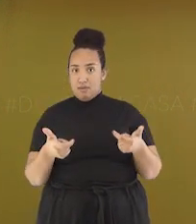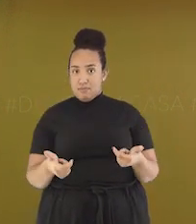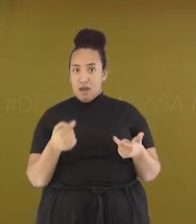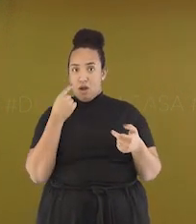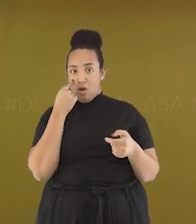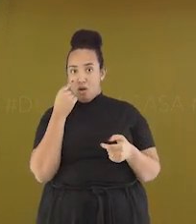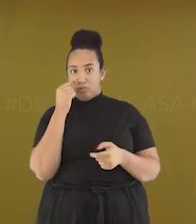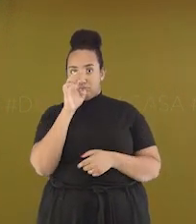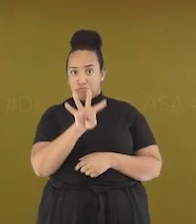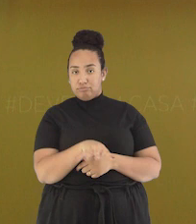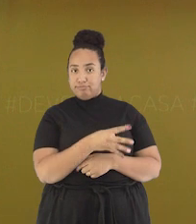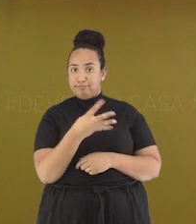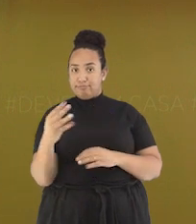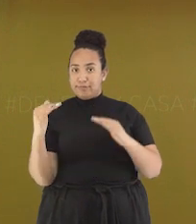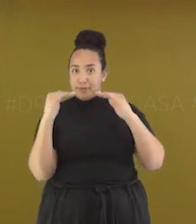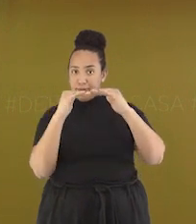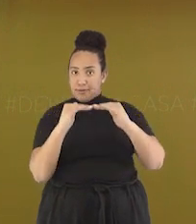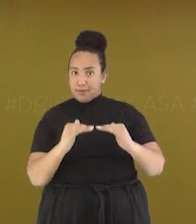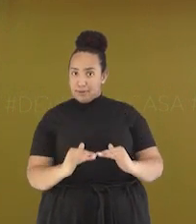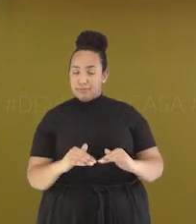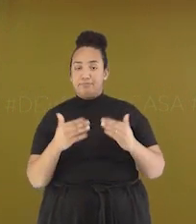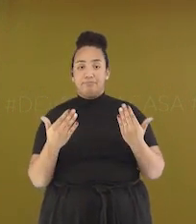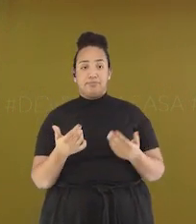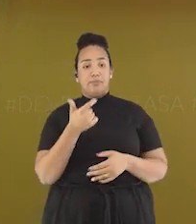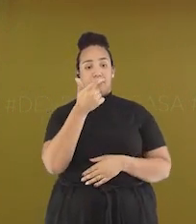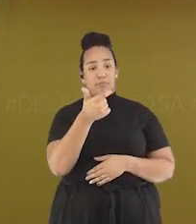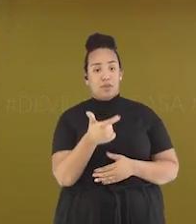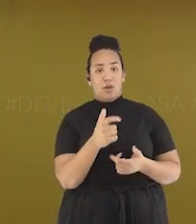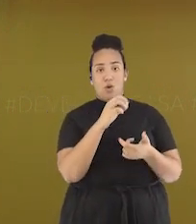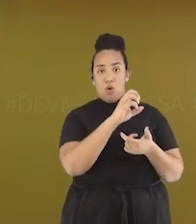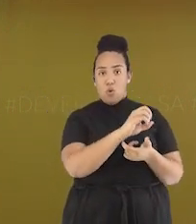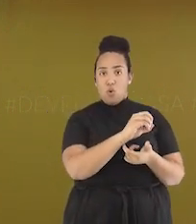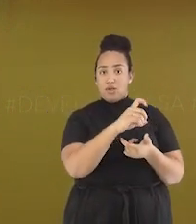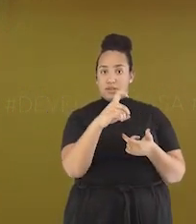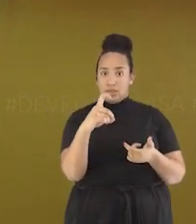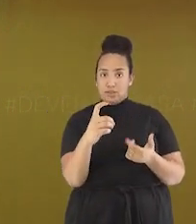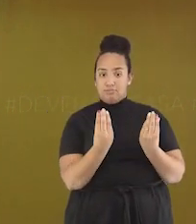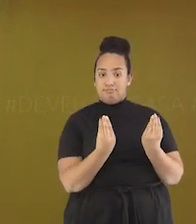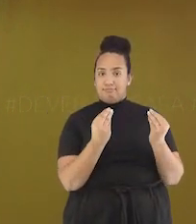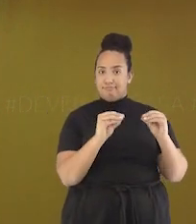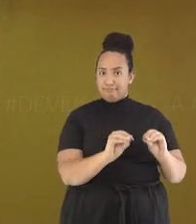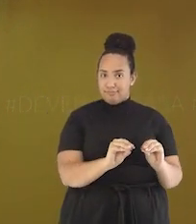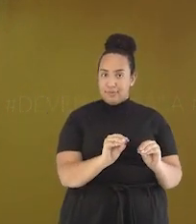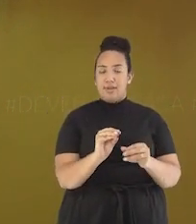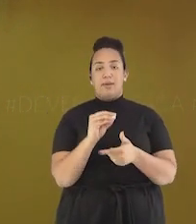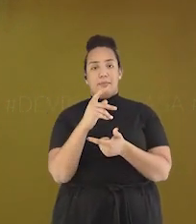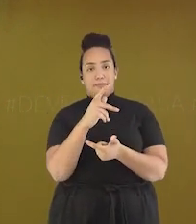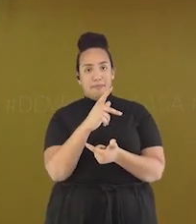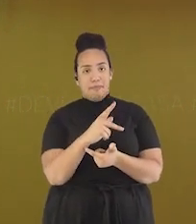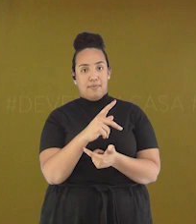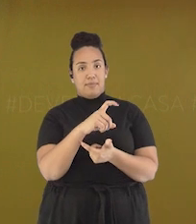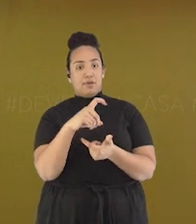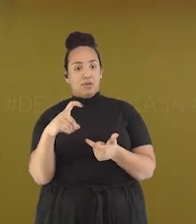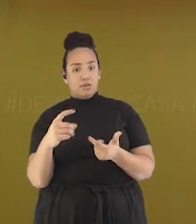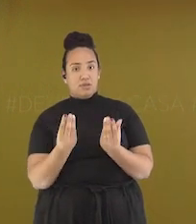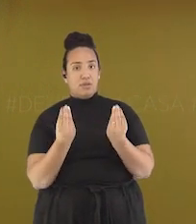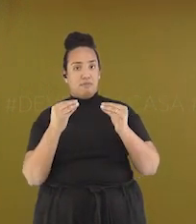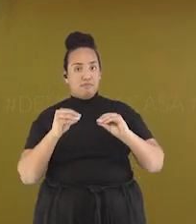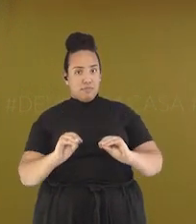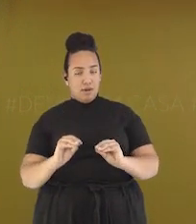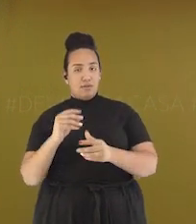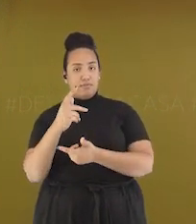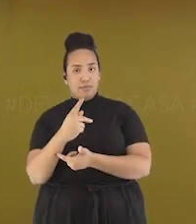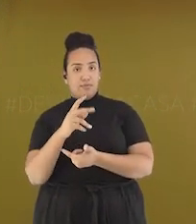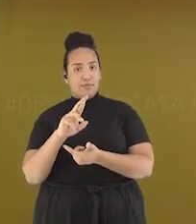conforme o quadro abaixo Então cada palavra que você encontrar que for oxítona Você irá colocar conforme